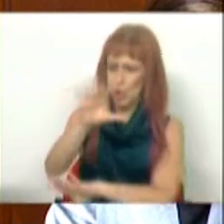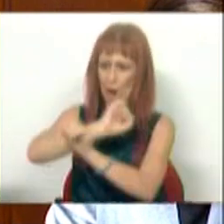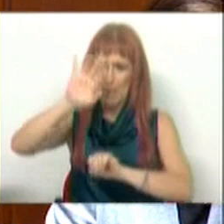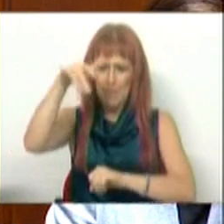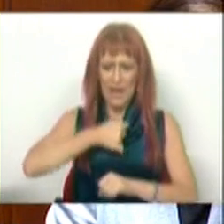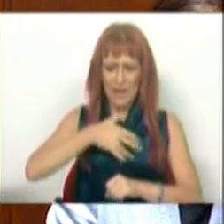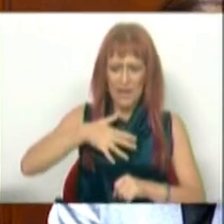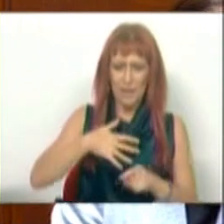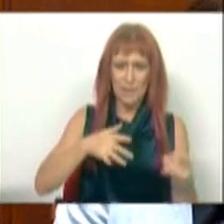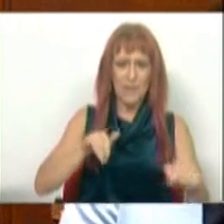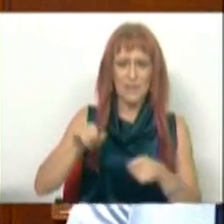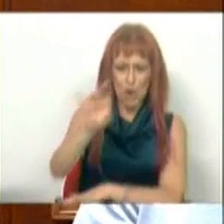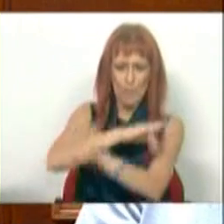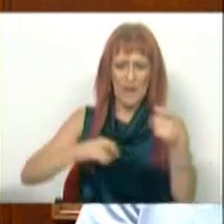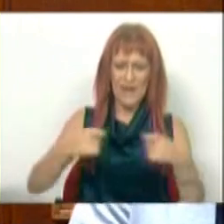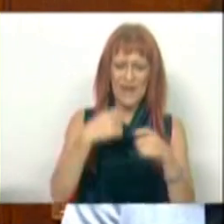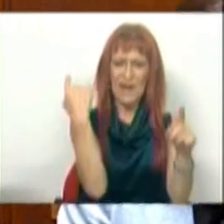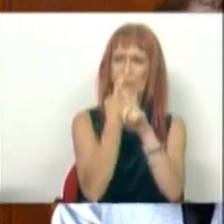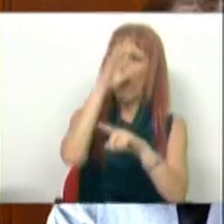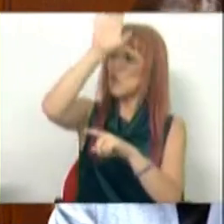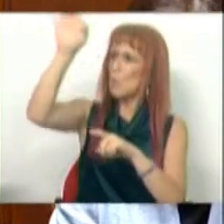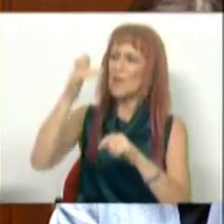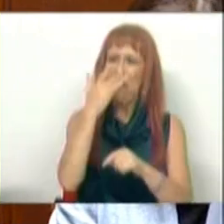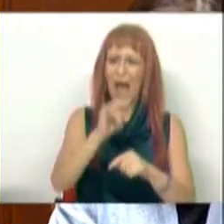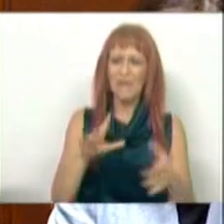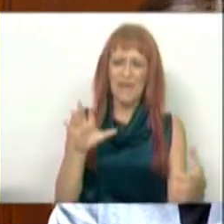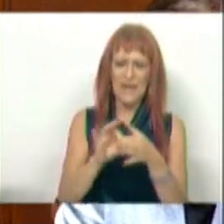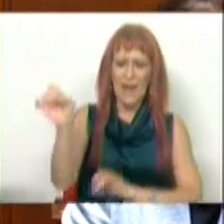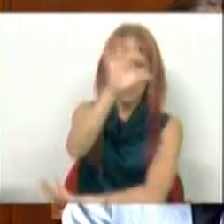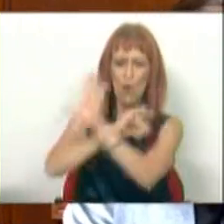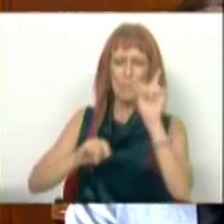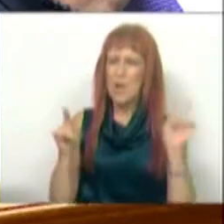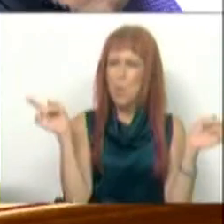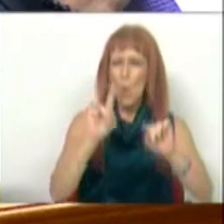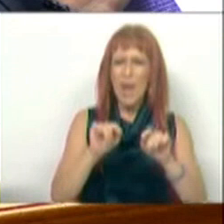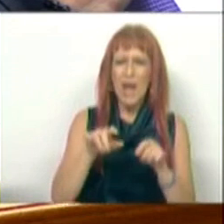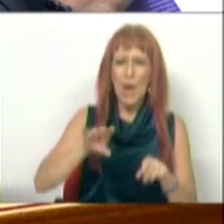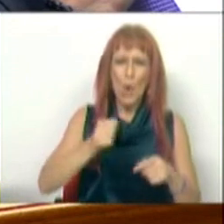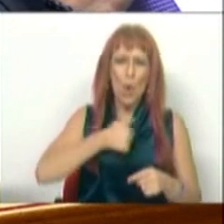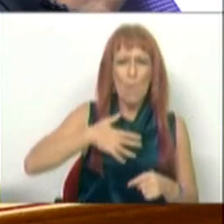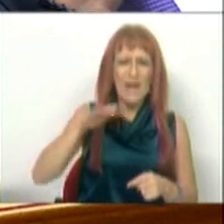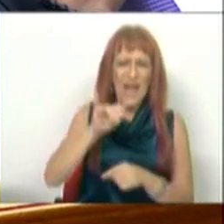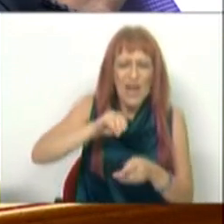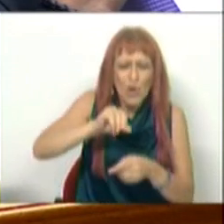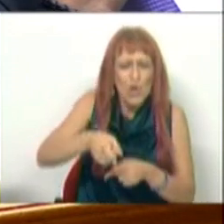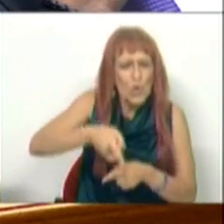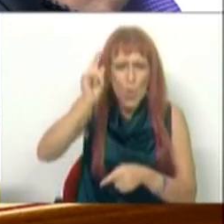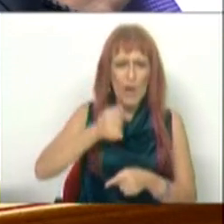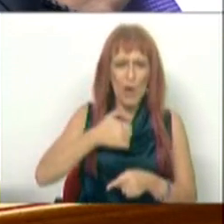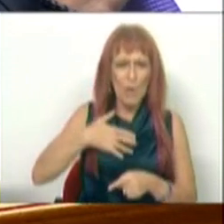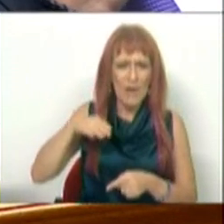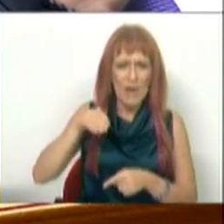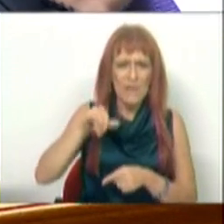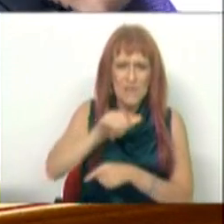companhia europeia a ligar vários países africanos à Europa. Não é uma companhia aérea regional. Não é uma